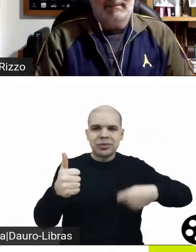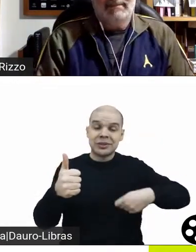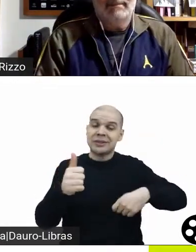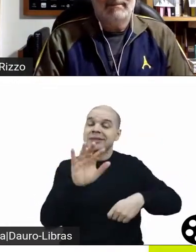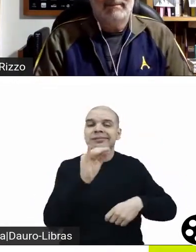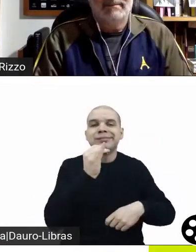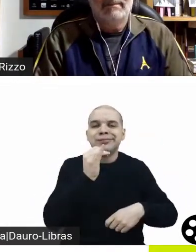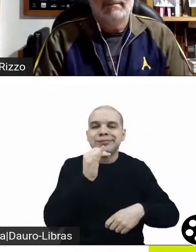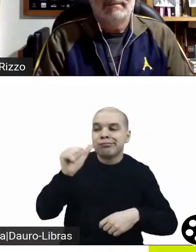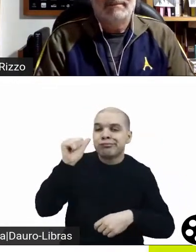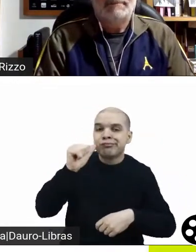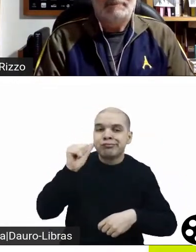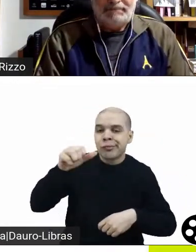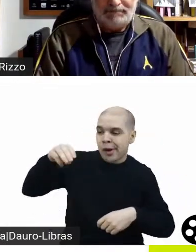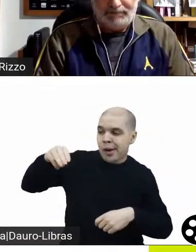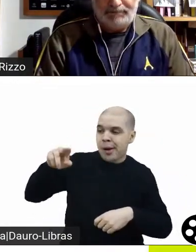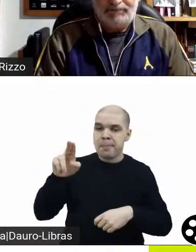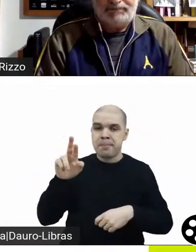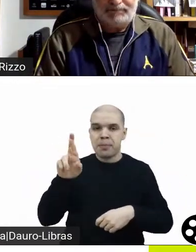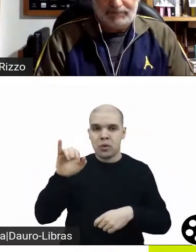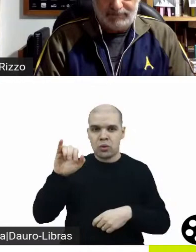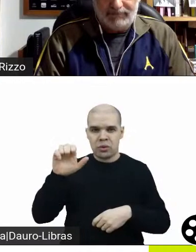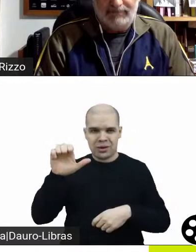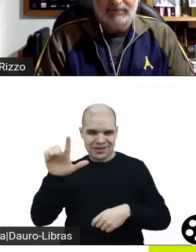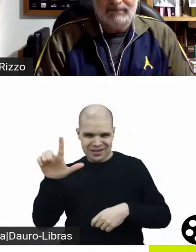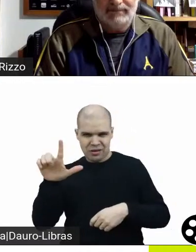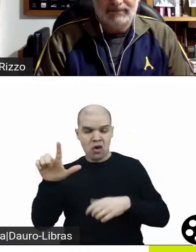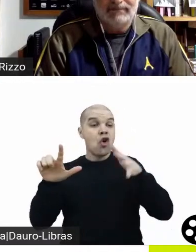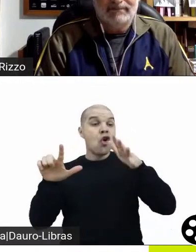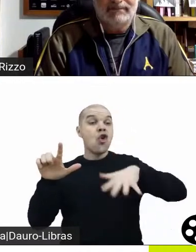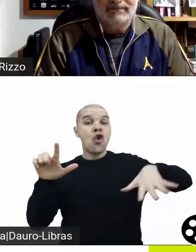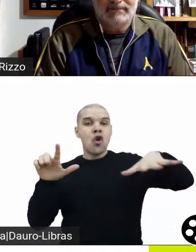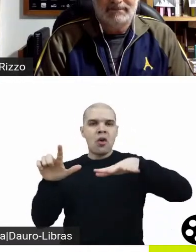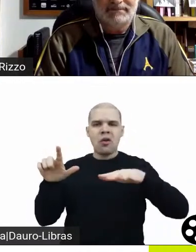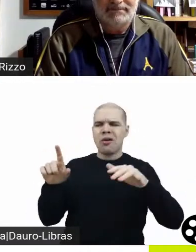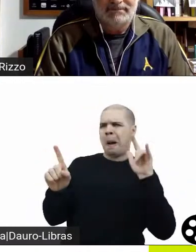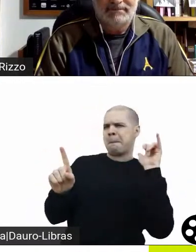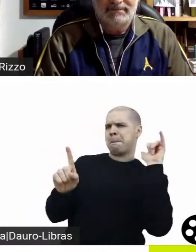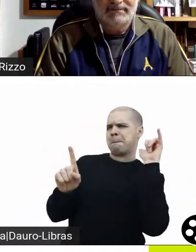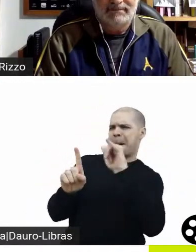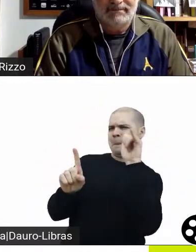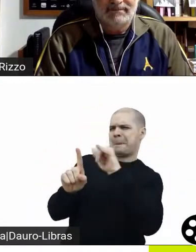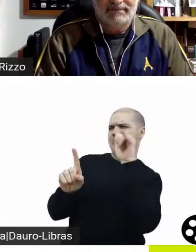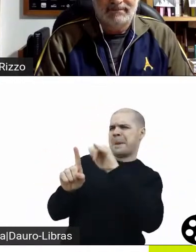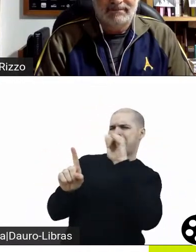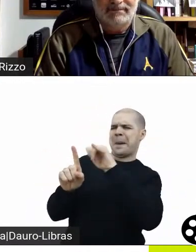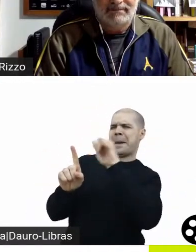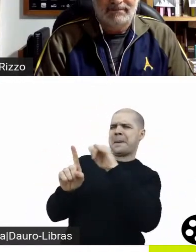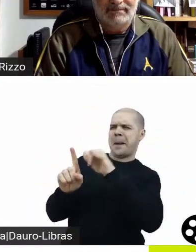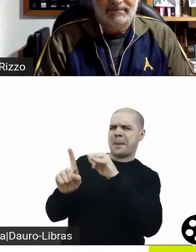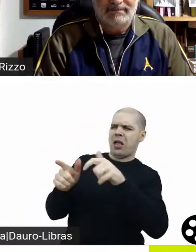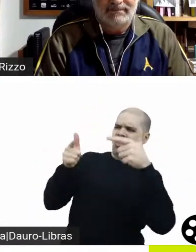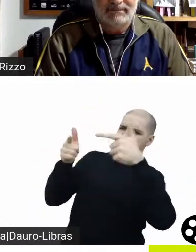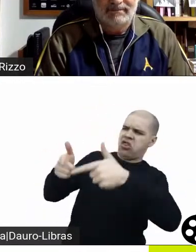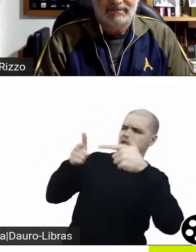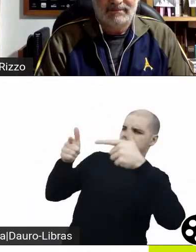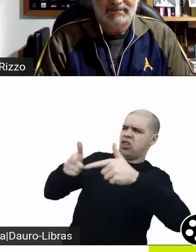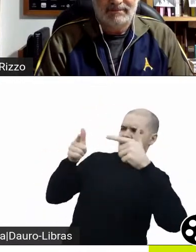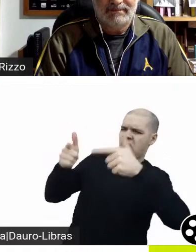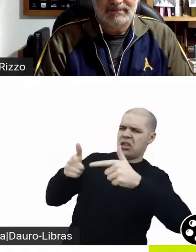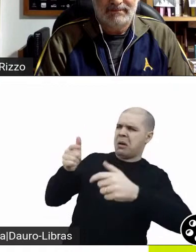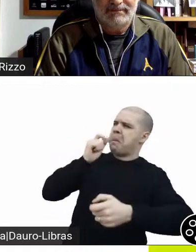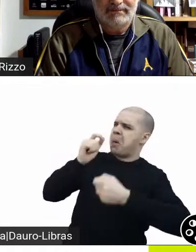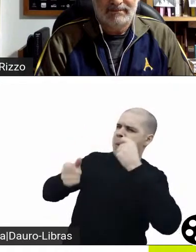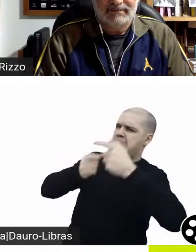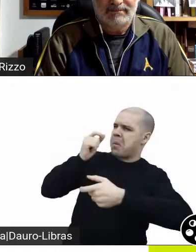bullying ou agressões, violências da família, das amigas do colégio, da sociedade